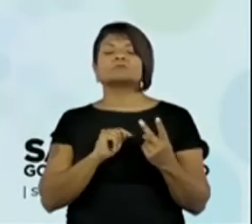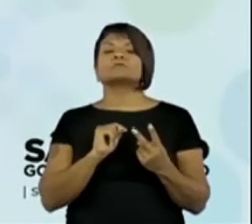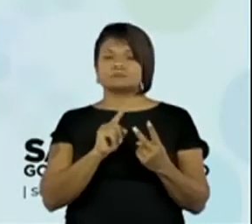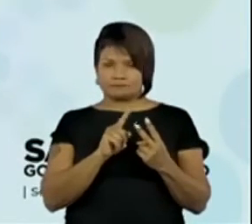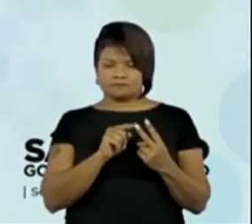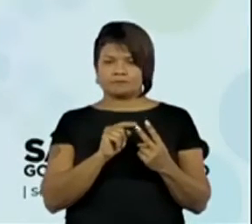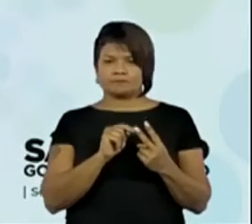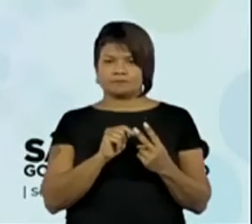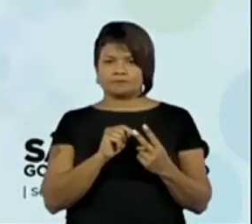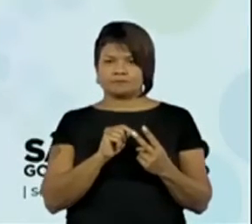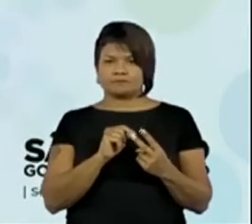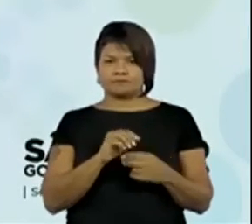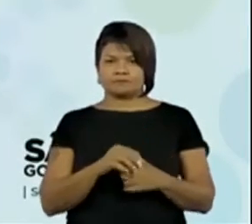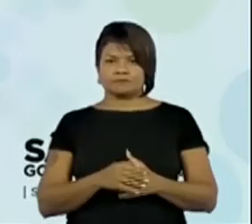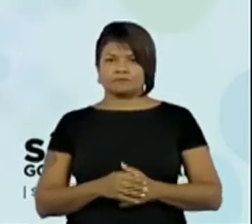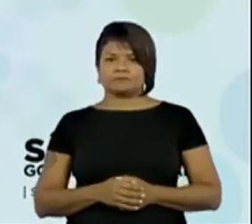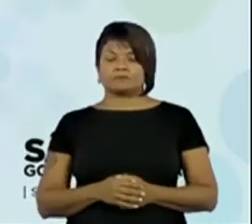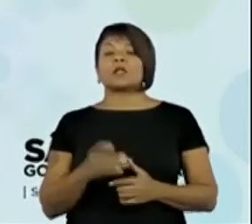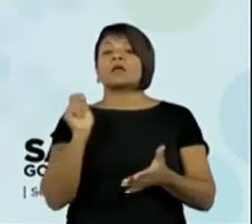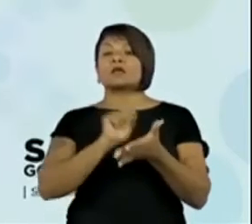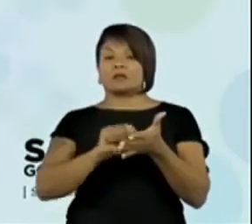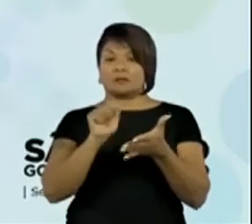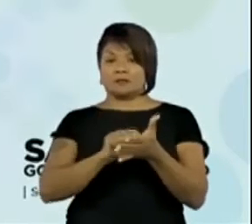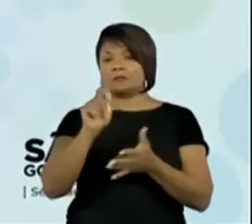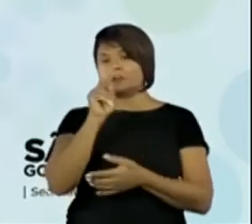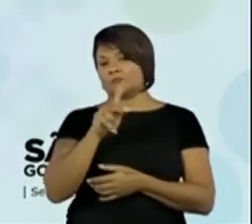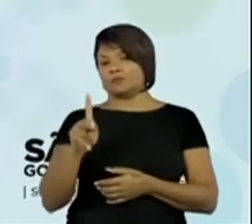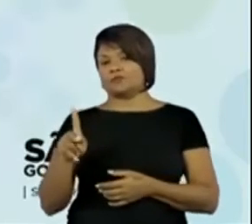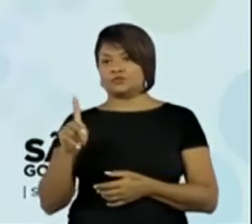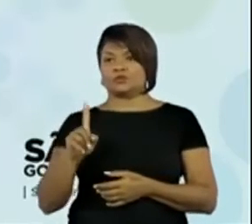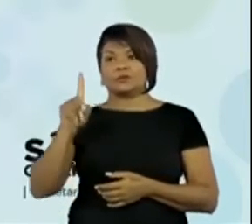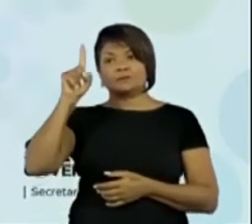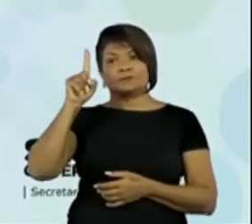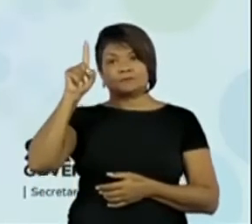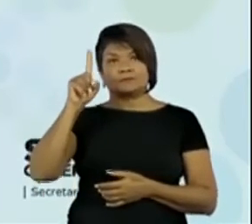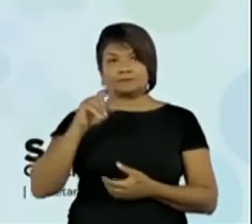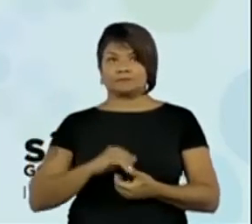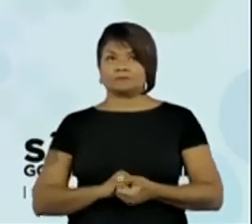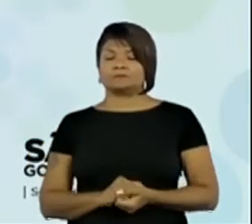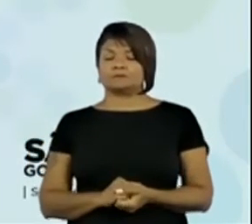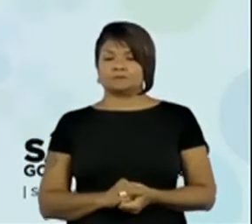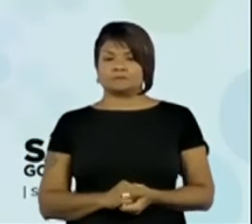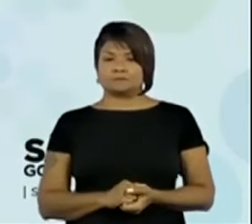jogo